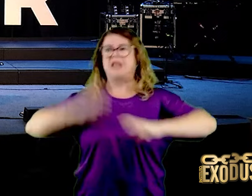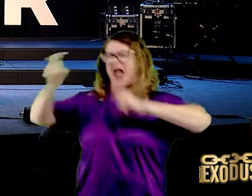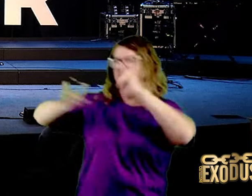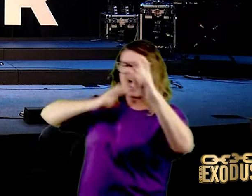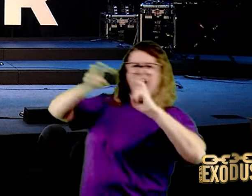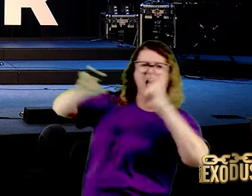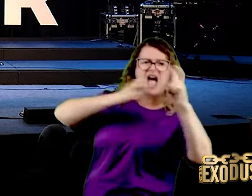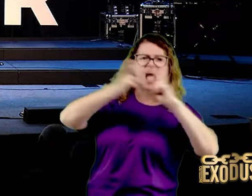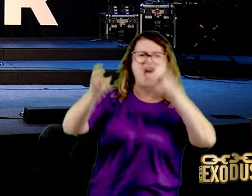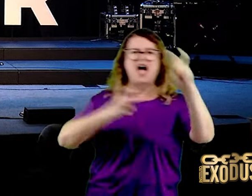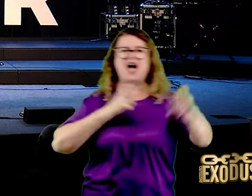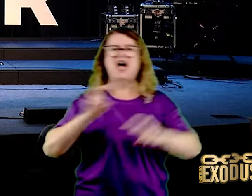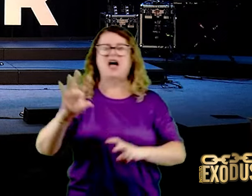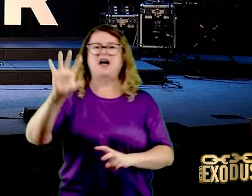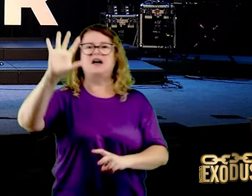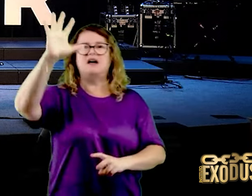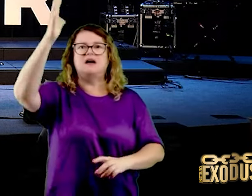Olhe para mim.